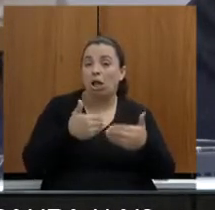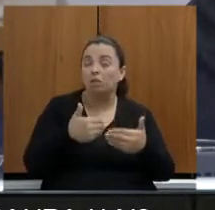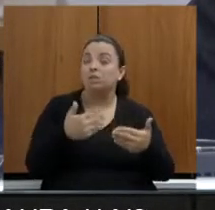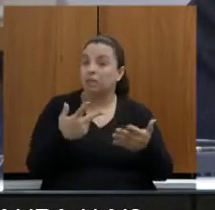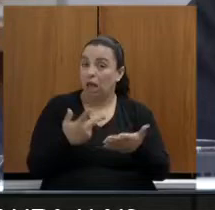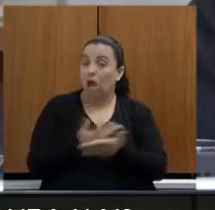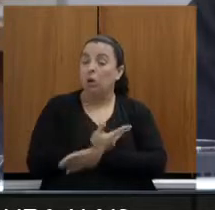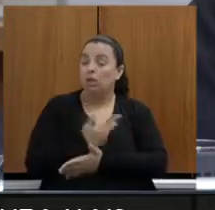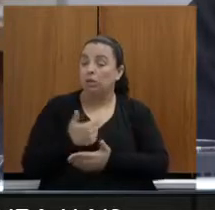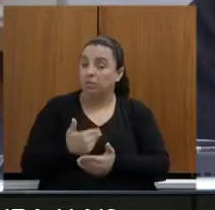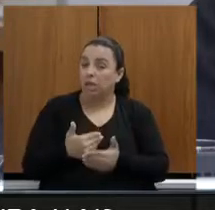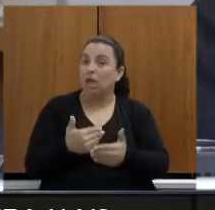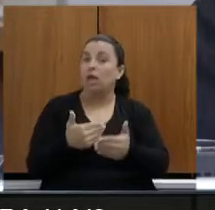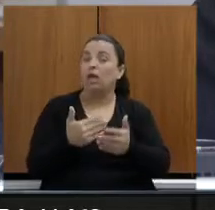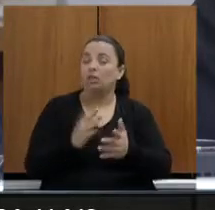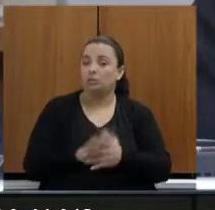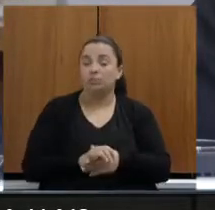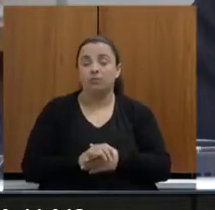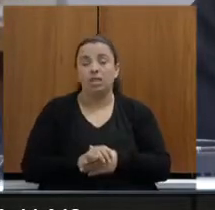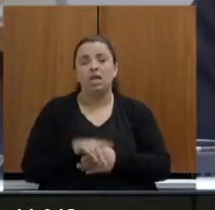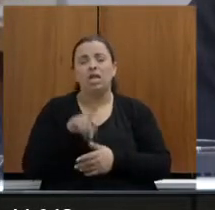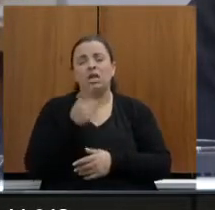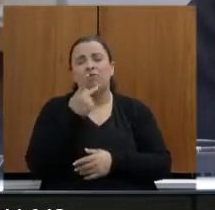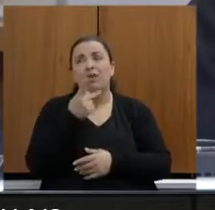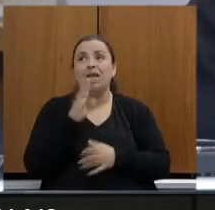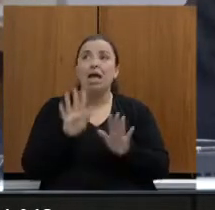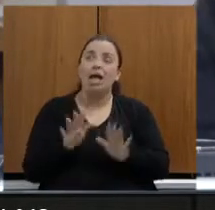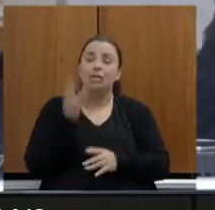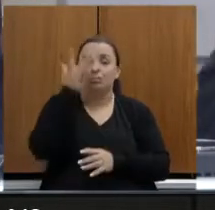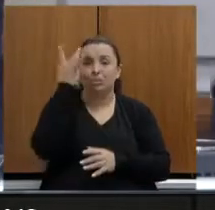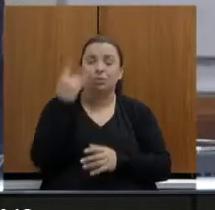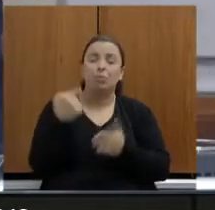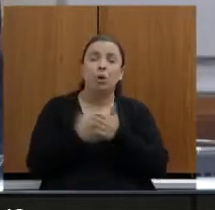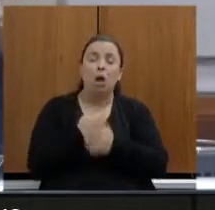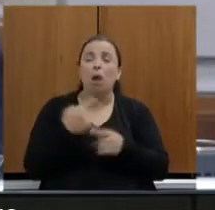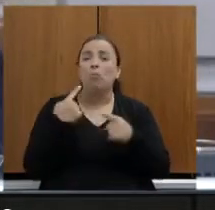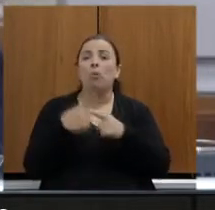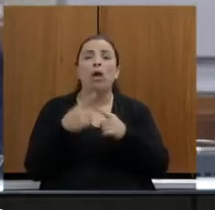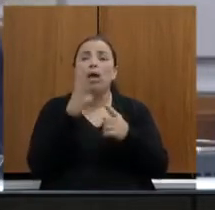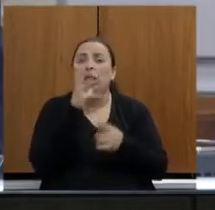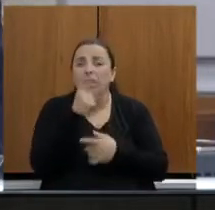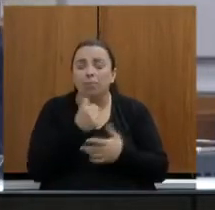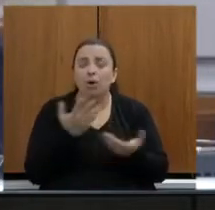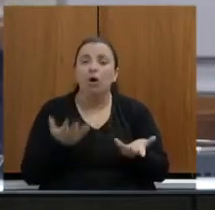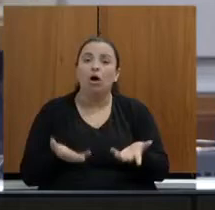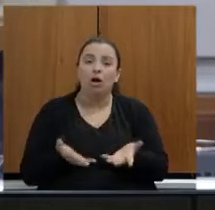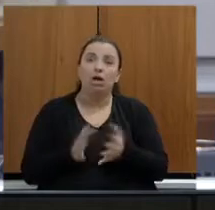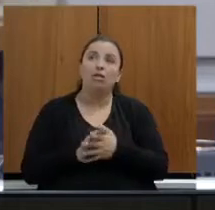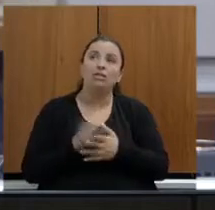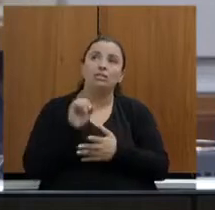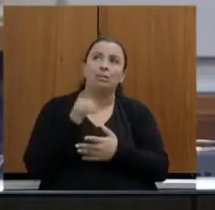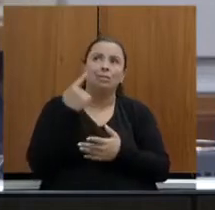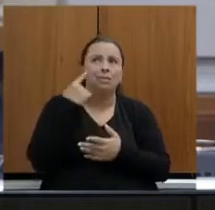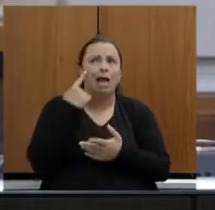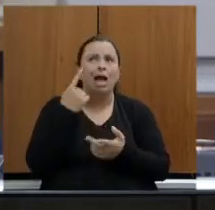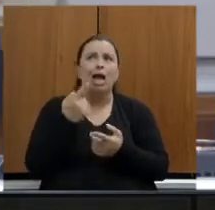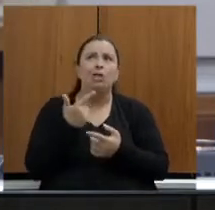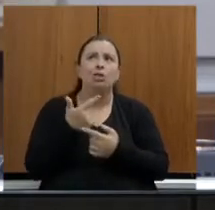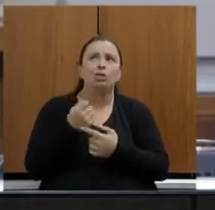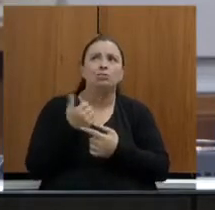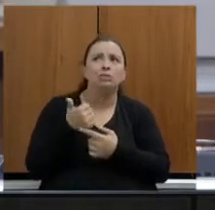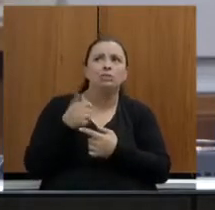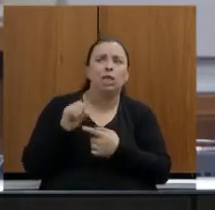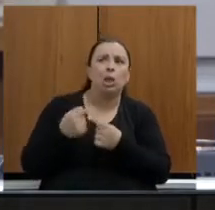dizer, deputado, que às vezes as pessoas dizem, mas por que demorou? Se você for considerar 2019, gente